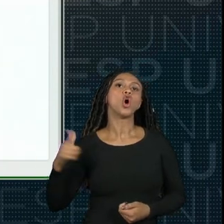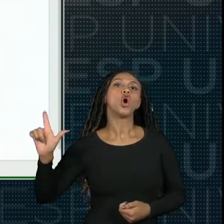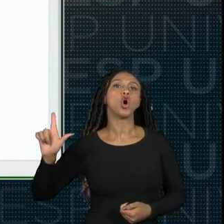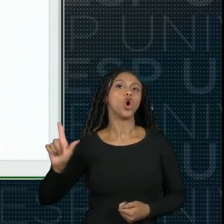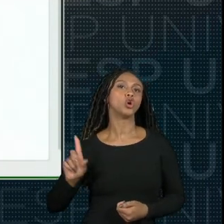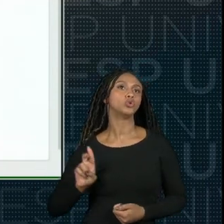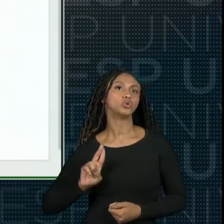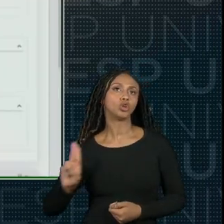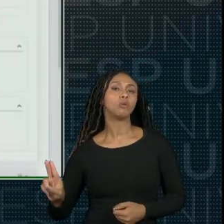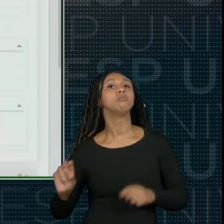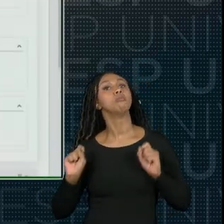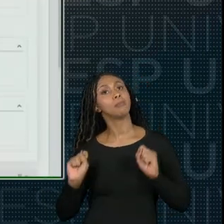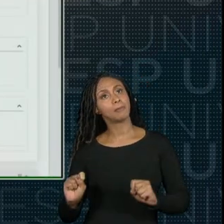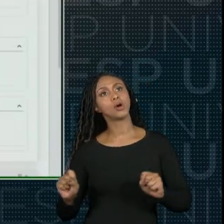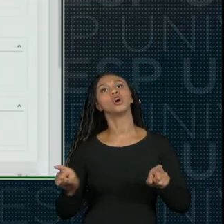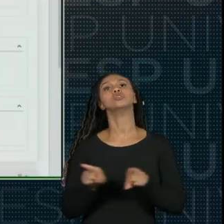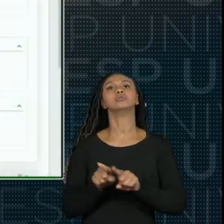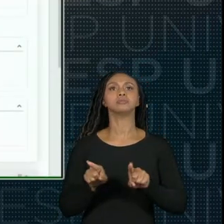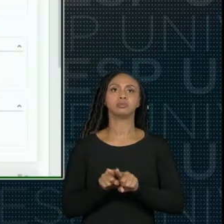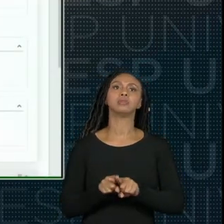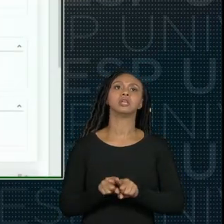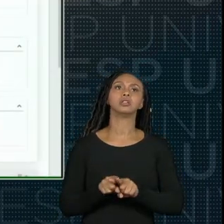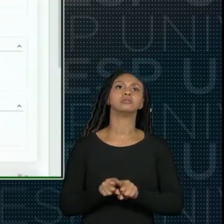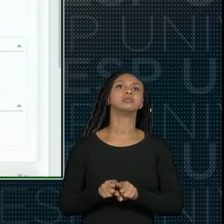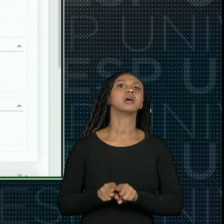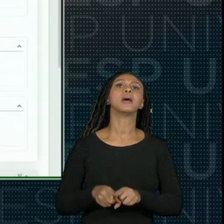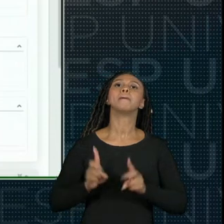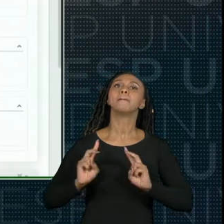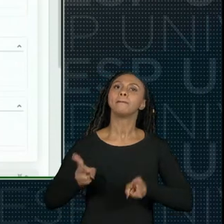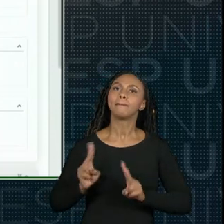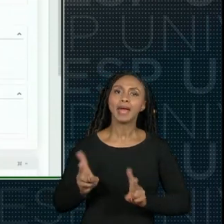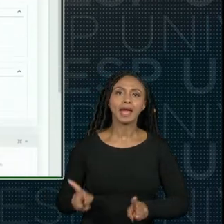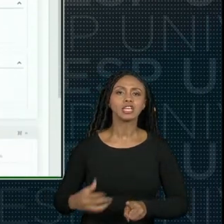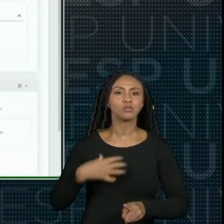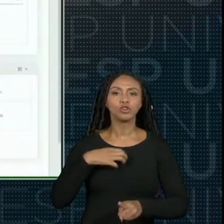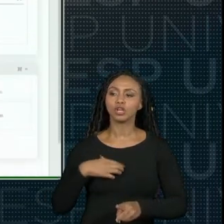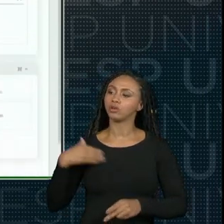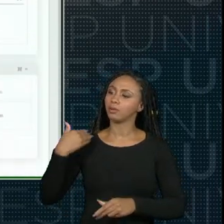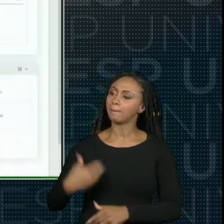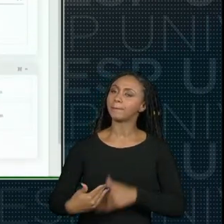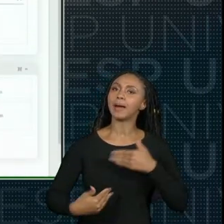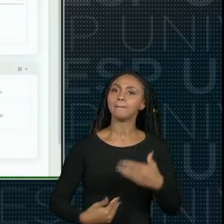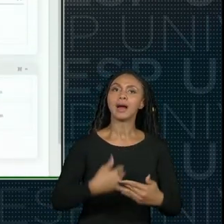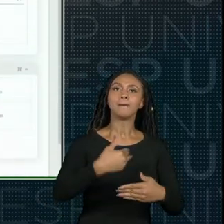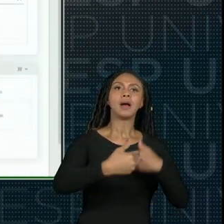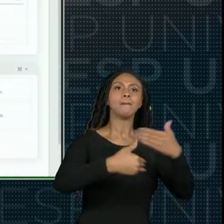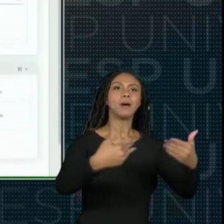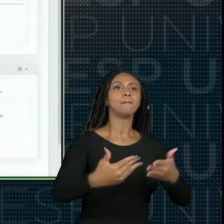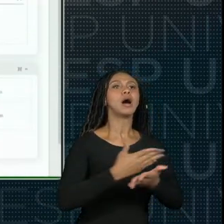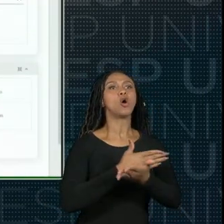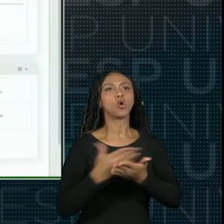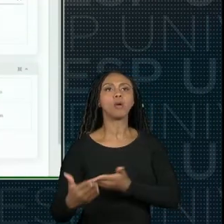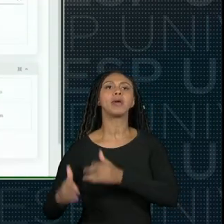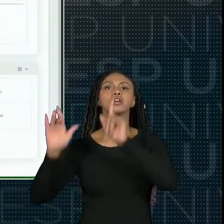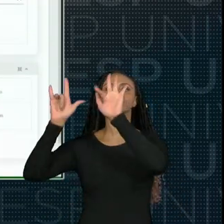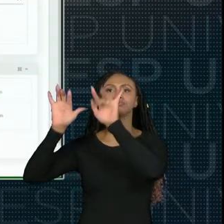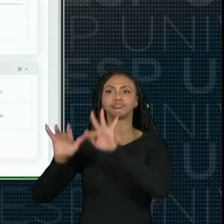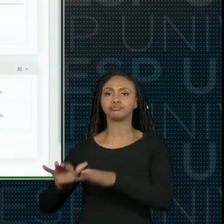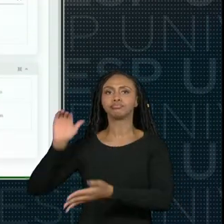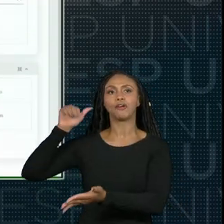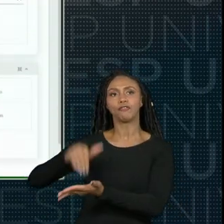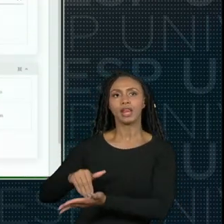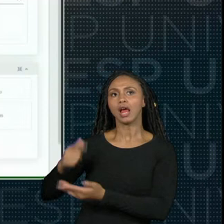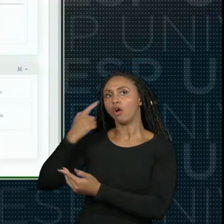portal do aluno ele pode também fazer o processo desde o começo indo lá na página inicial rolando tudo para o final indo em